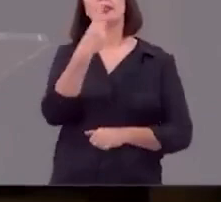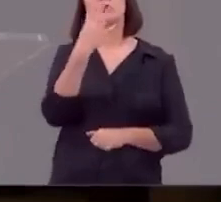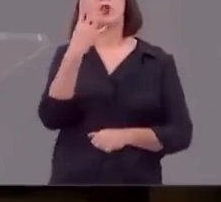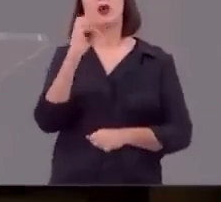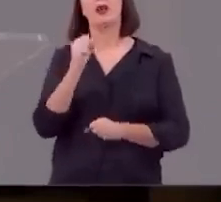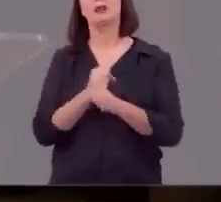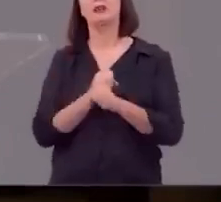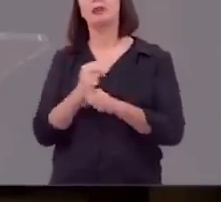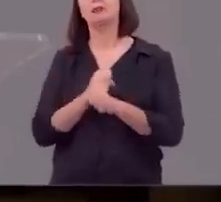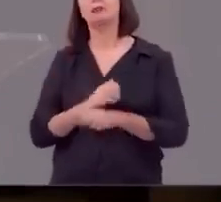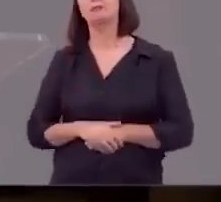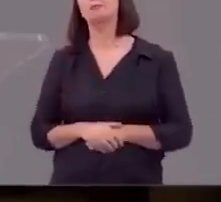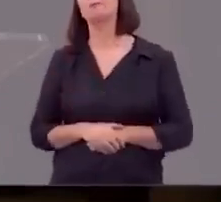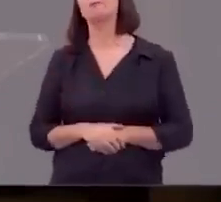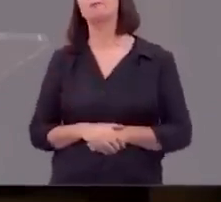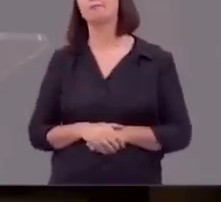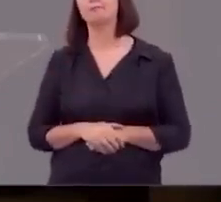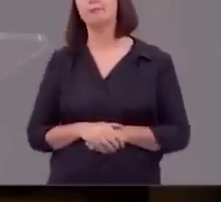anos